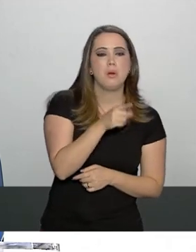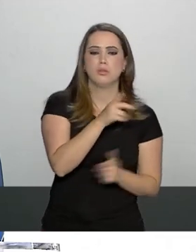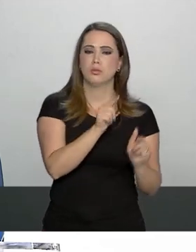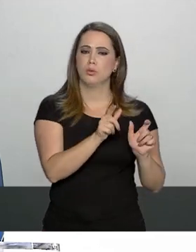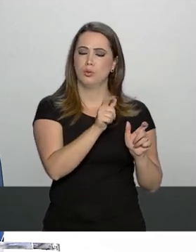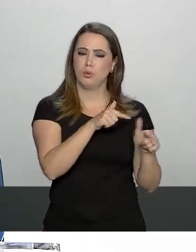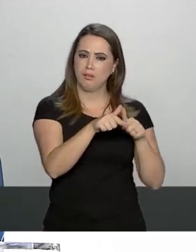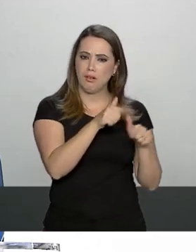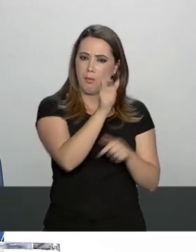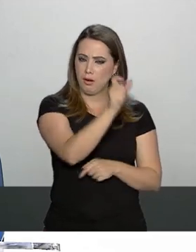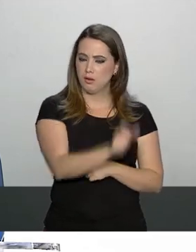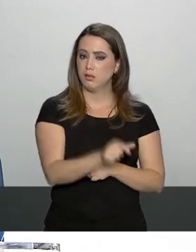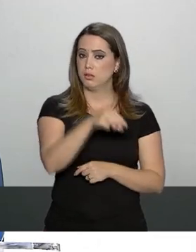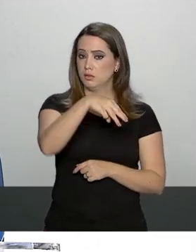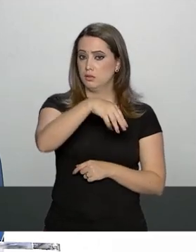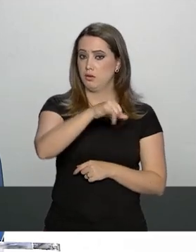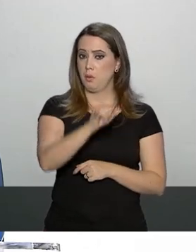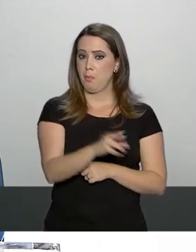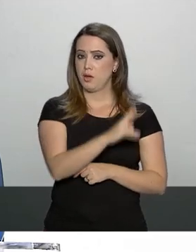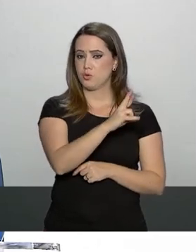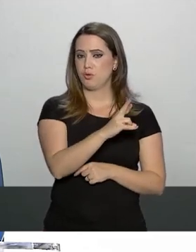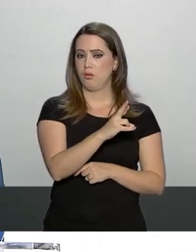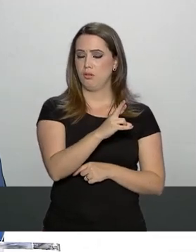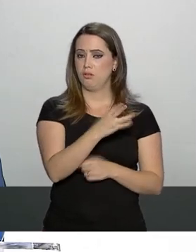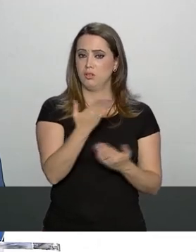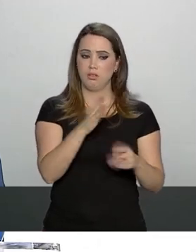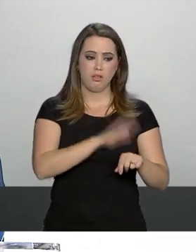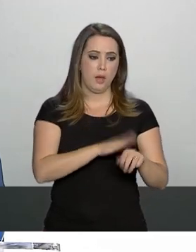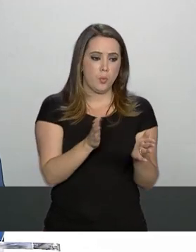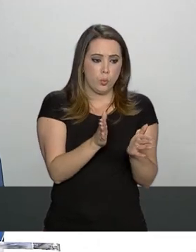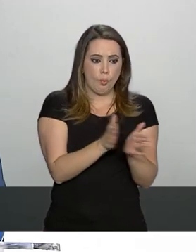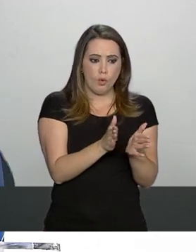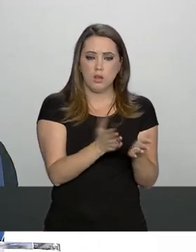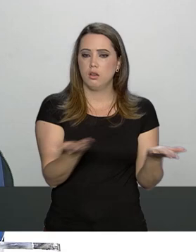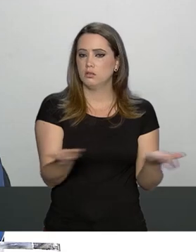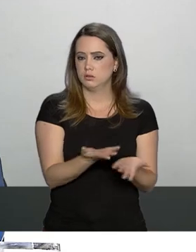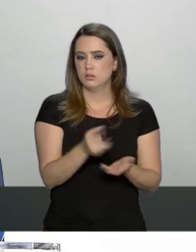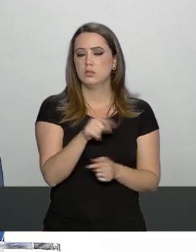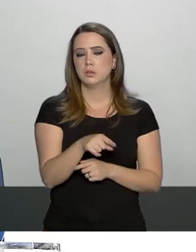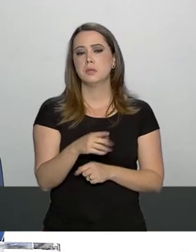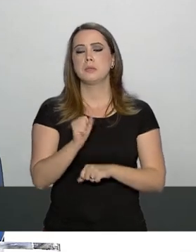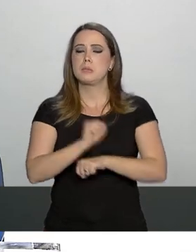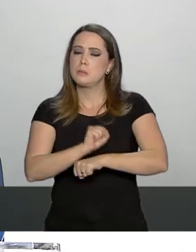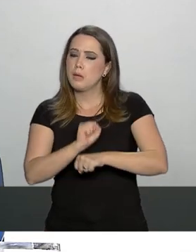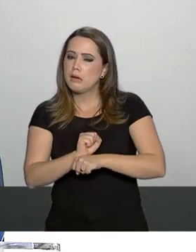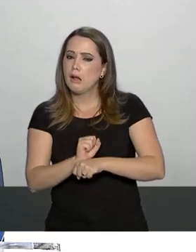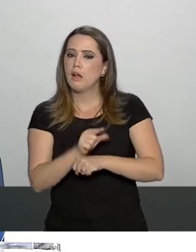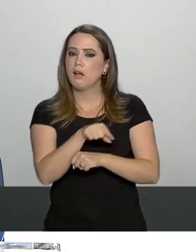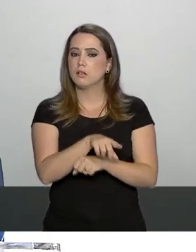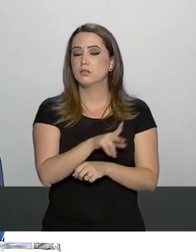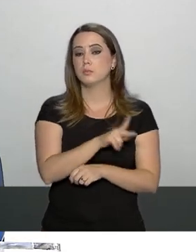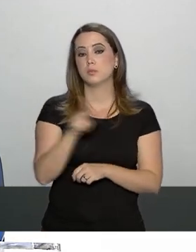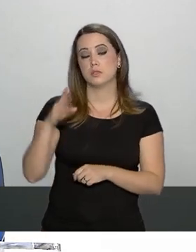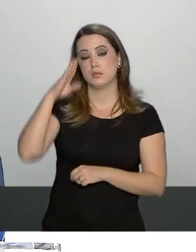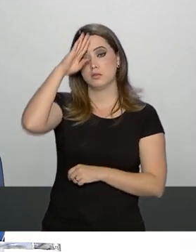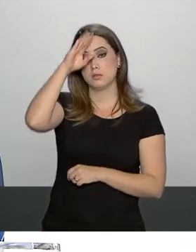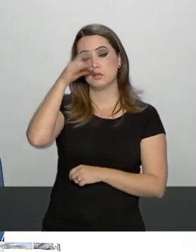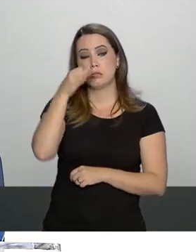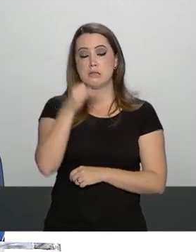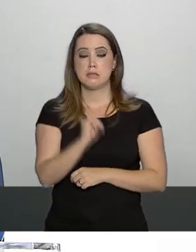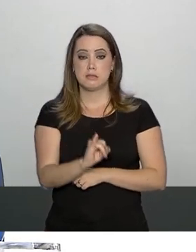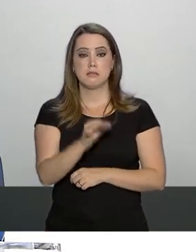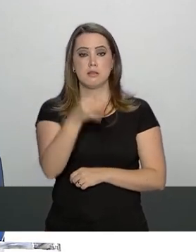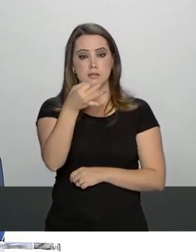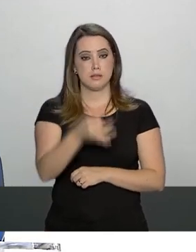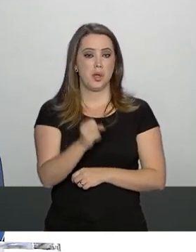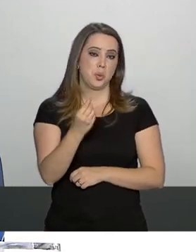Vitor Hugo em tão pouco tempo o tempo dirá sobre o acerto do presidente em escolher o major Vitor Hugo